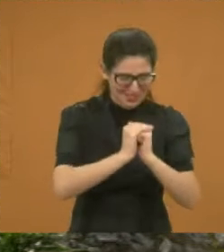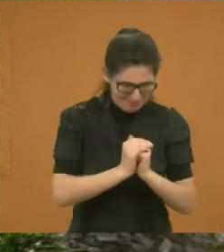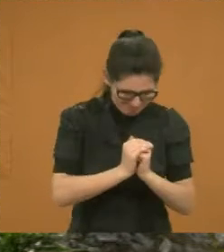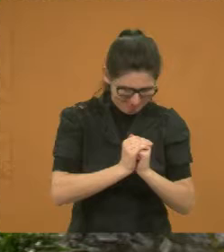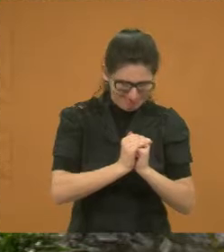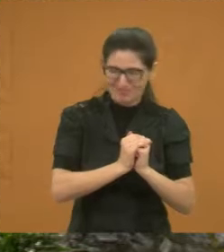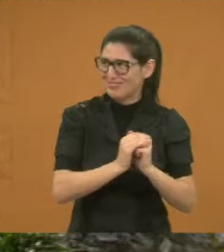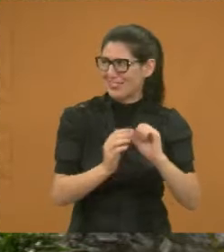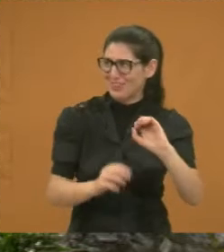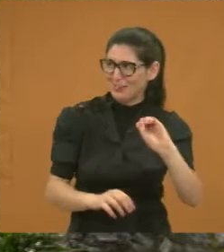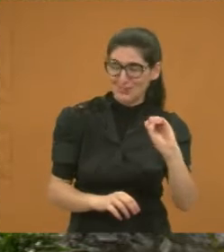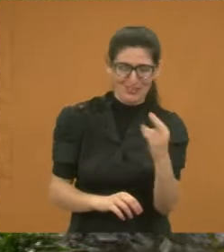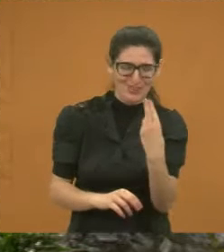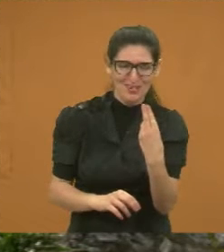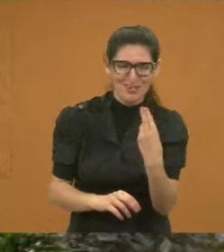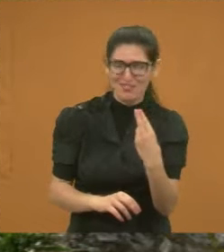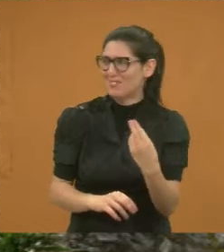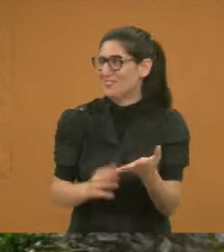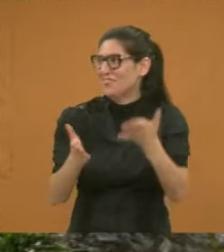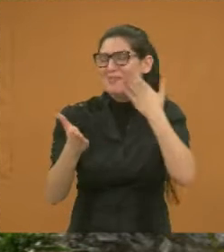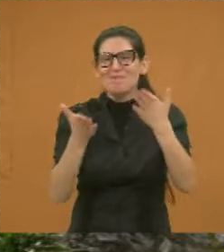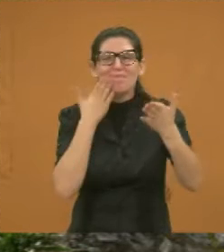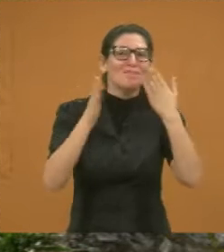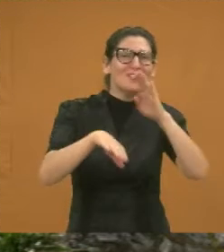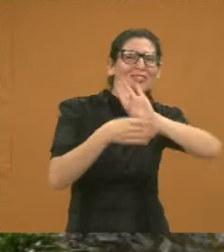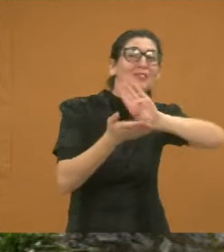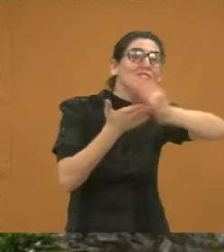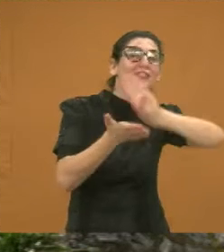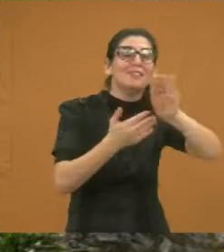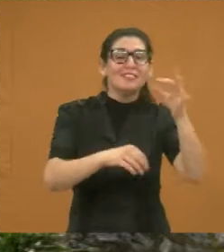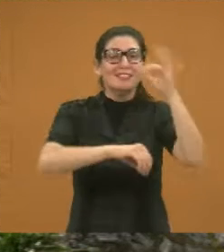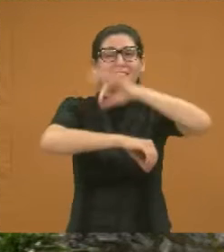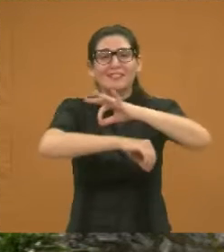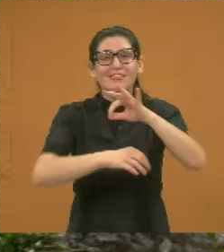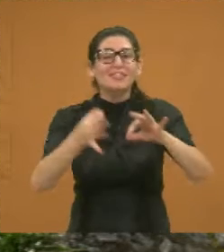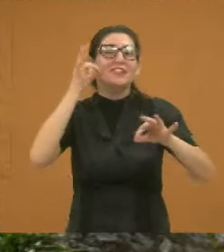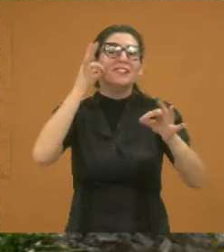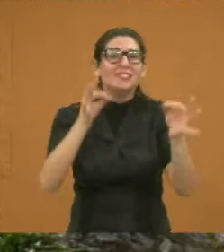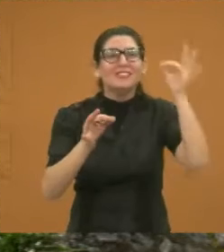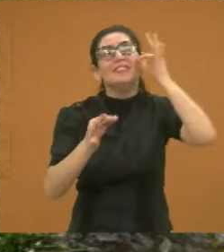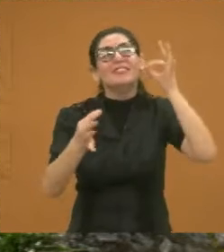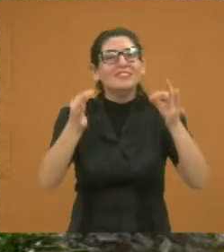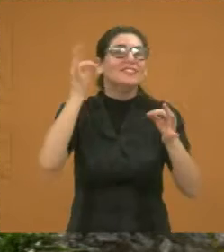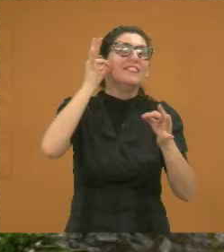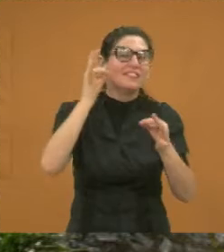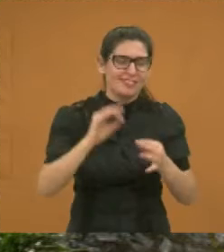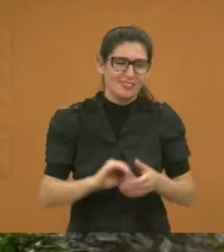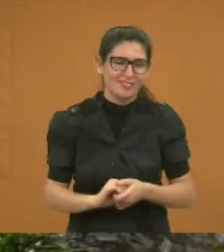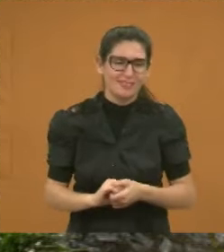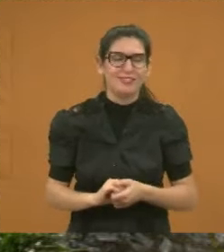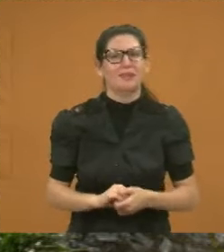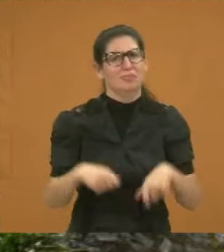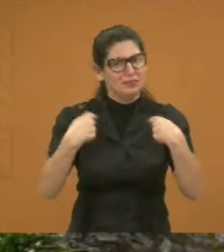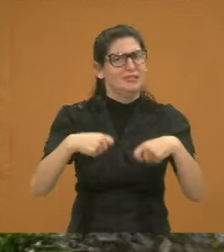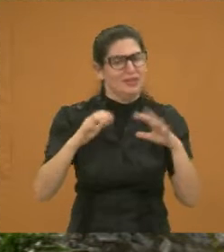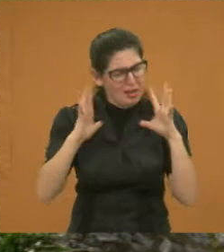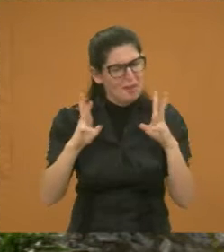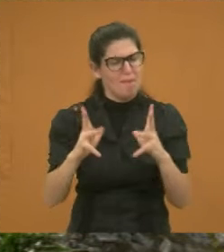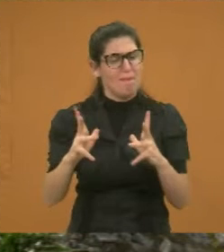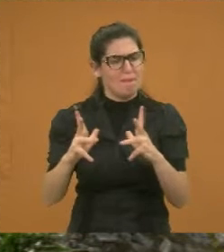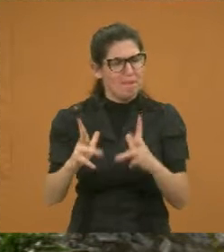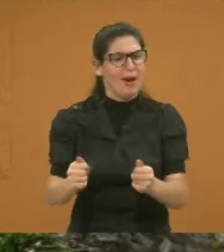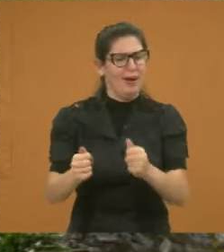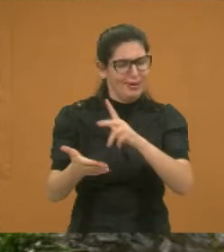igreja. Isso foi me falado. Então, fica perto da igreja católica e das outras igrejas. Peço que faça a limpeza desse valetão.